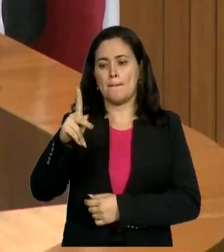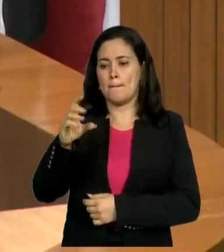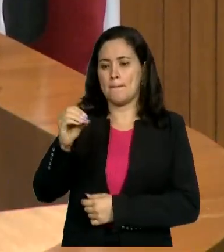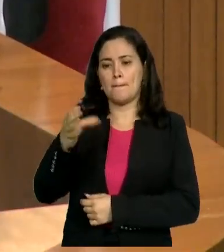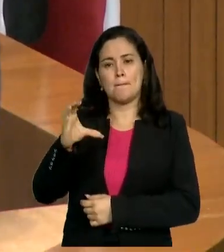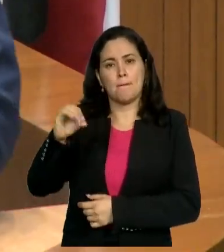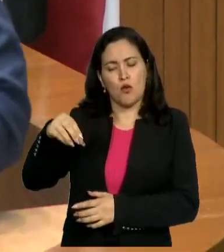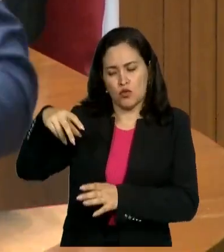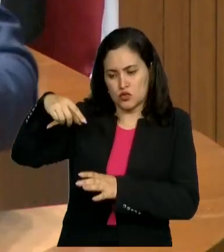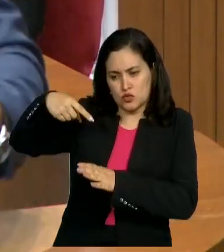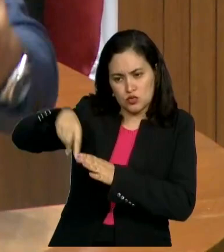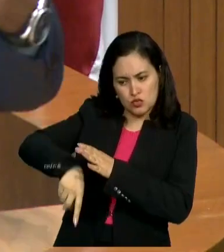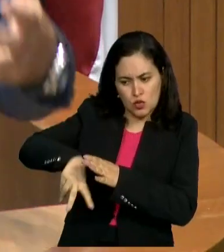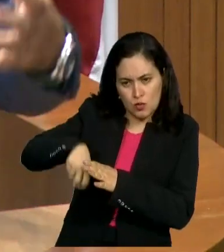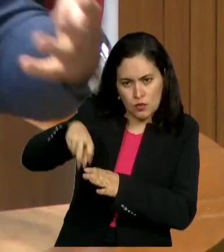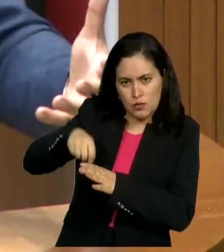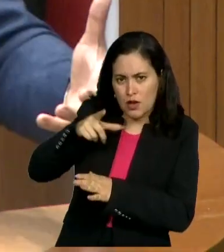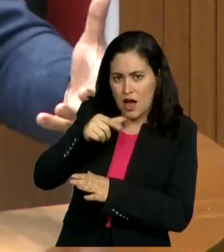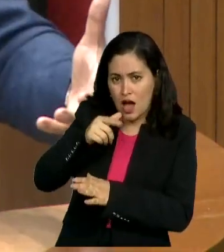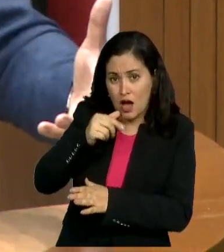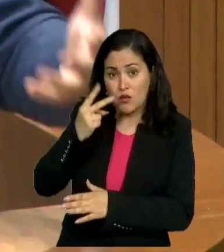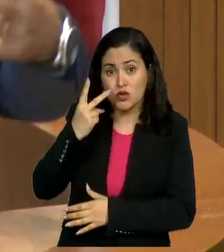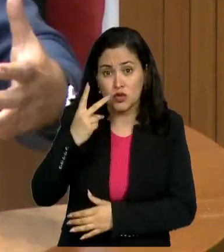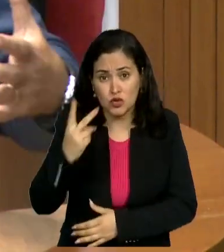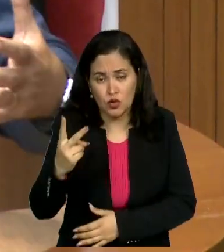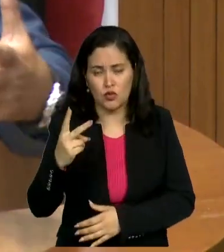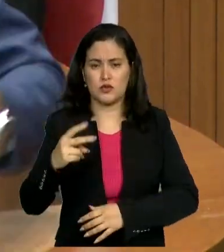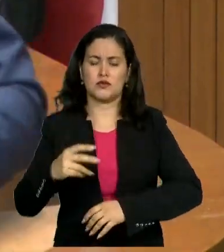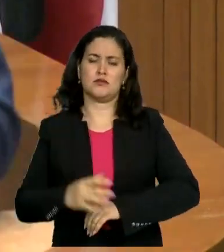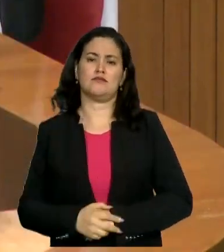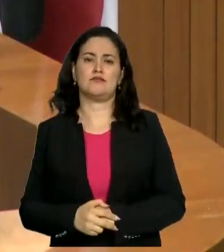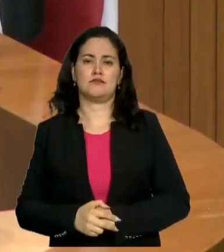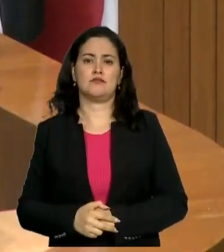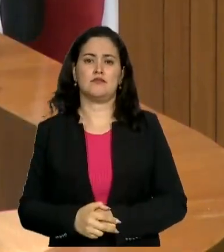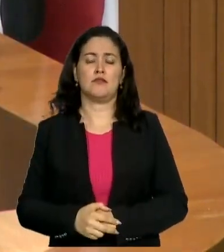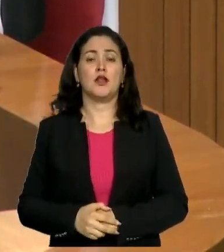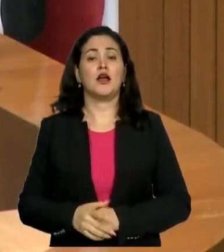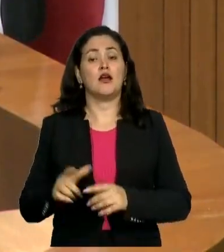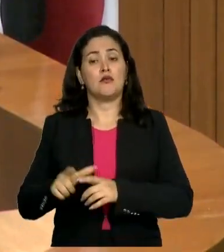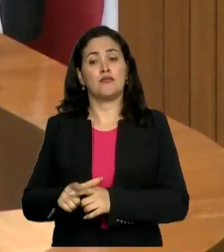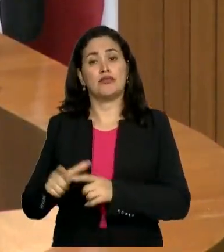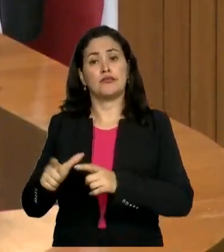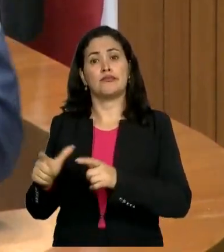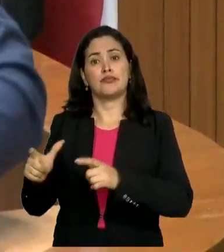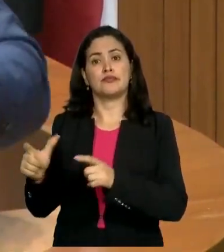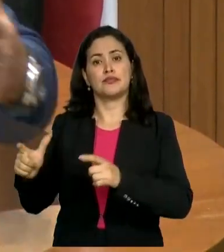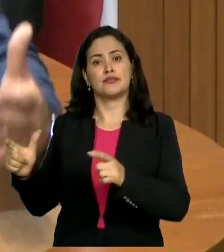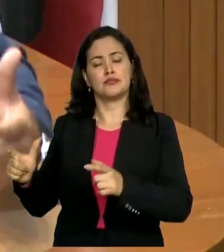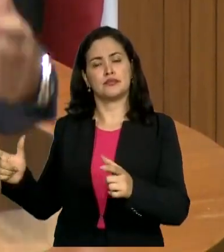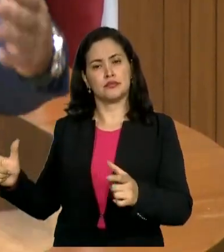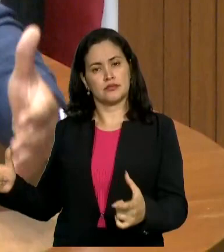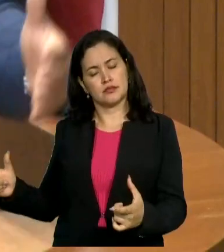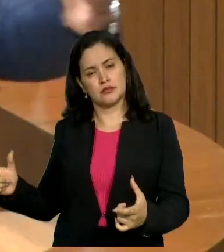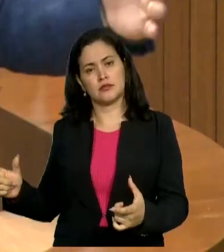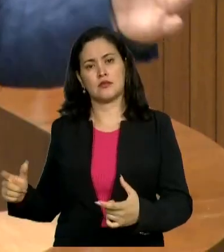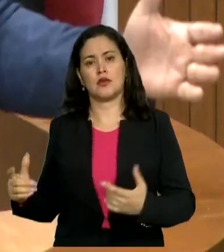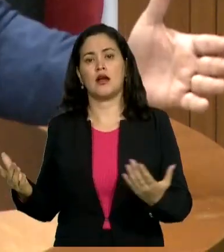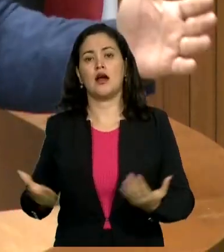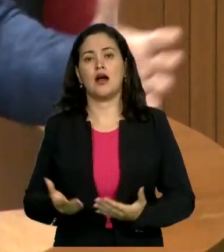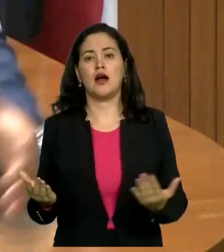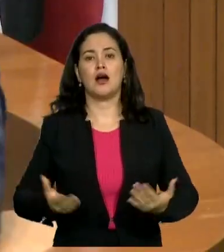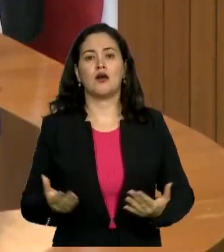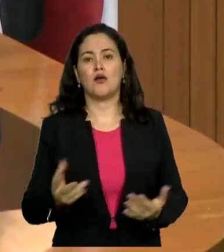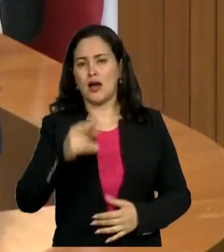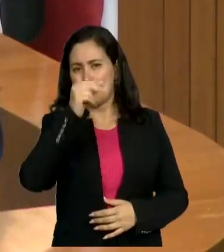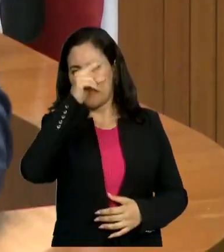também mais dois sistemas, mas o bairro cresceu. E a Prefeitura agora quer responsabilizar a CAEMA por todo o problema de falta